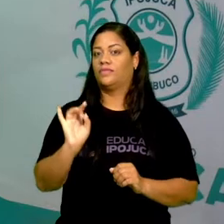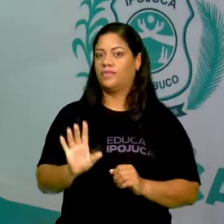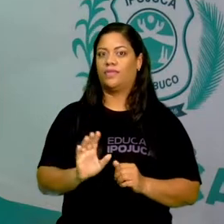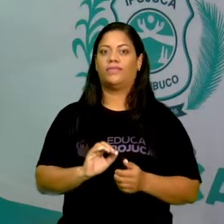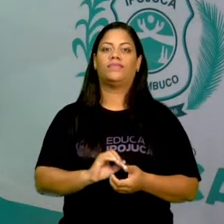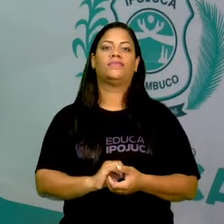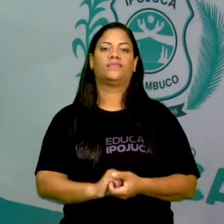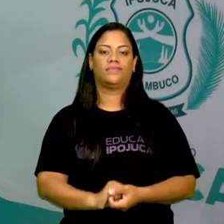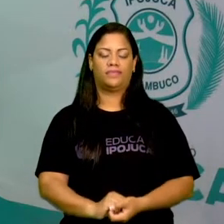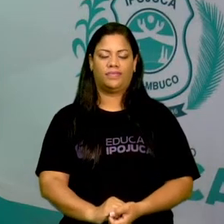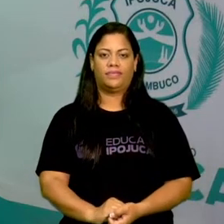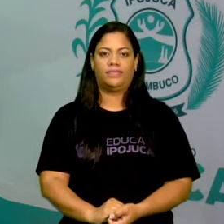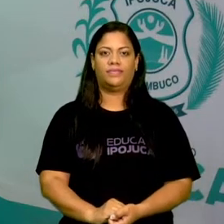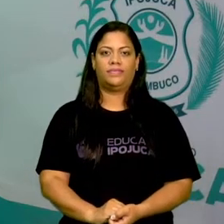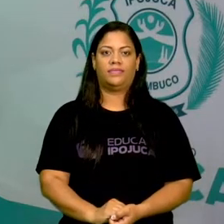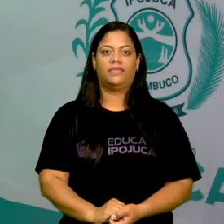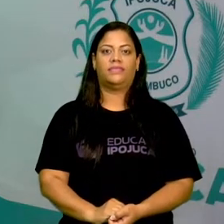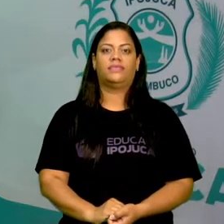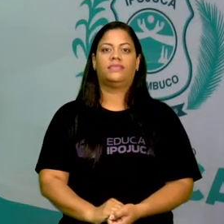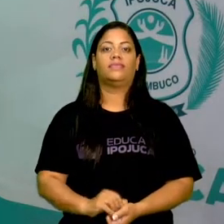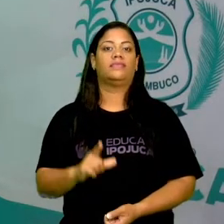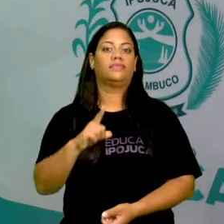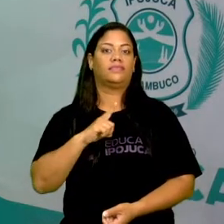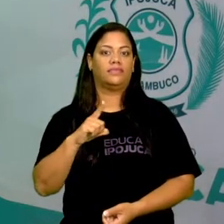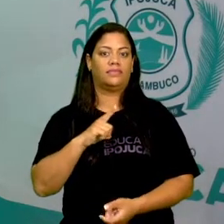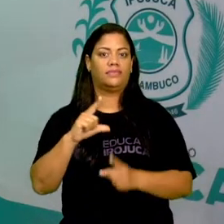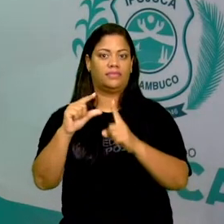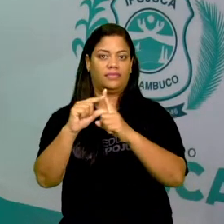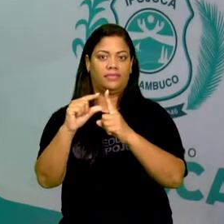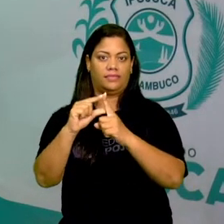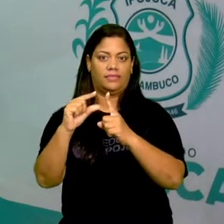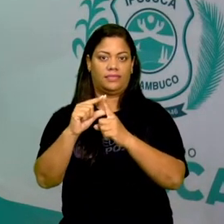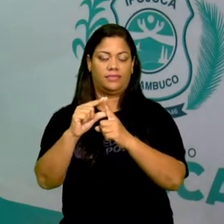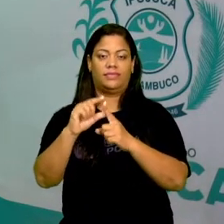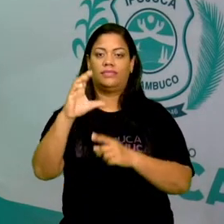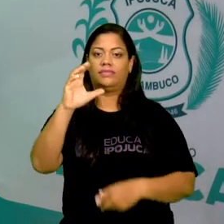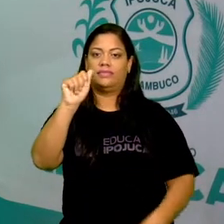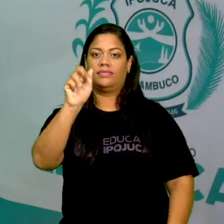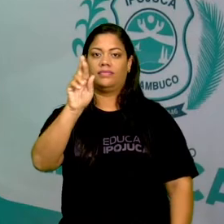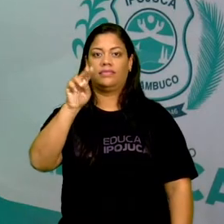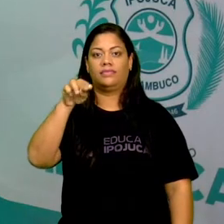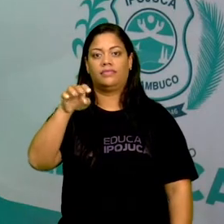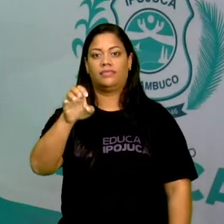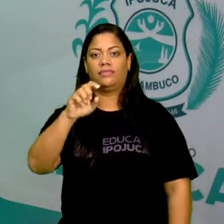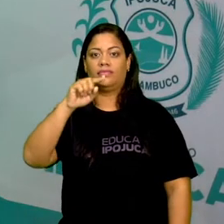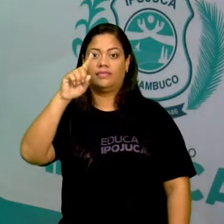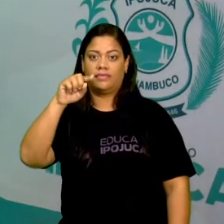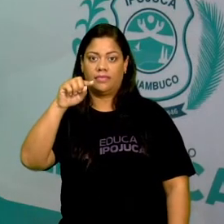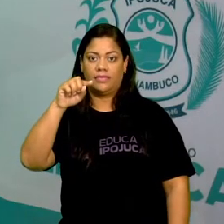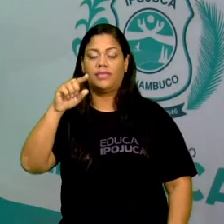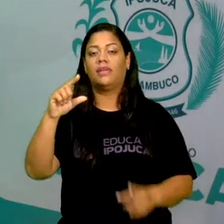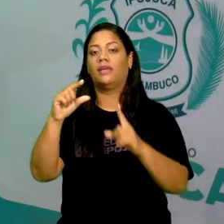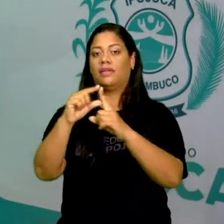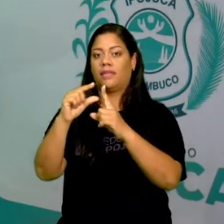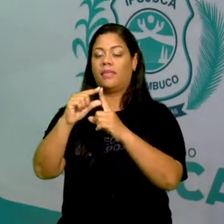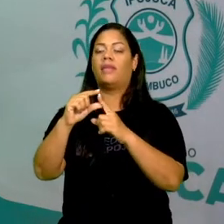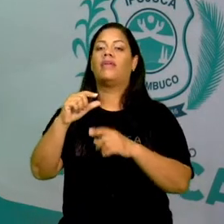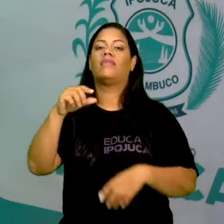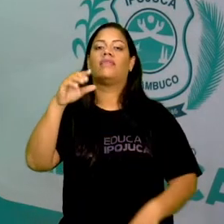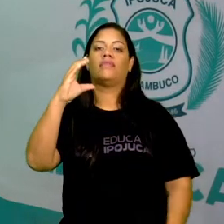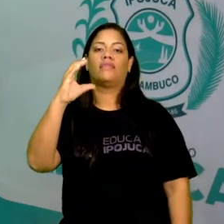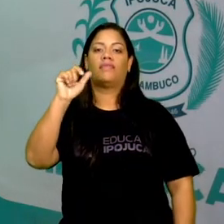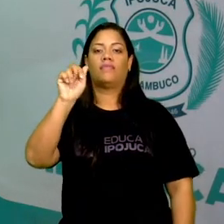gráfico existente na palavra carne e na palavra carne, certo?